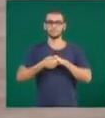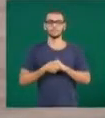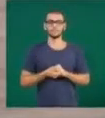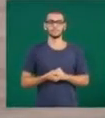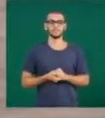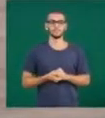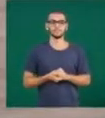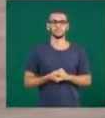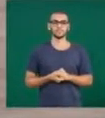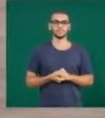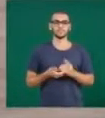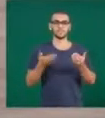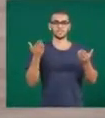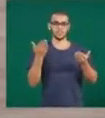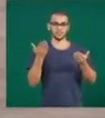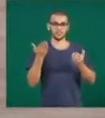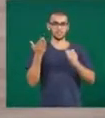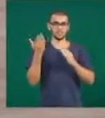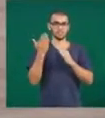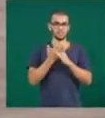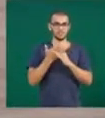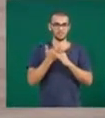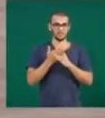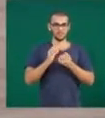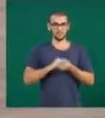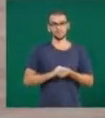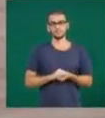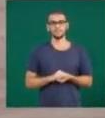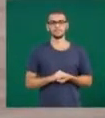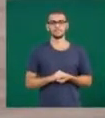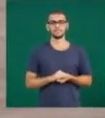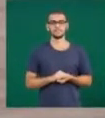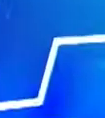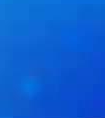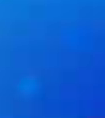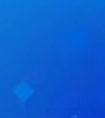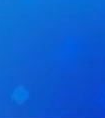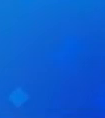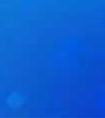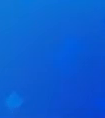O TVO Notícias vai para um rápido intervalo e volta daqui a pouco.